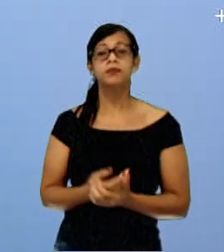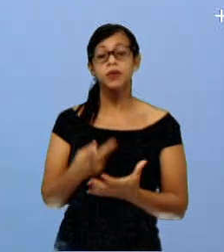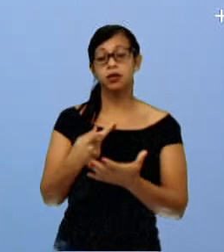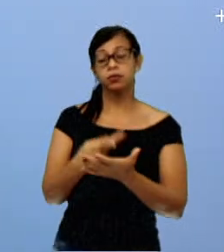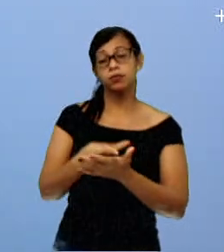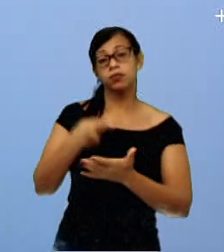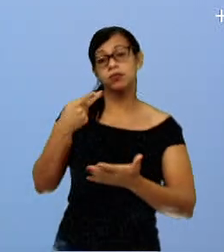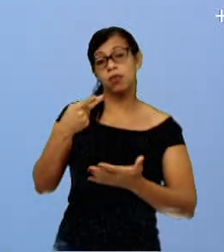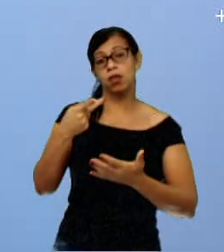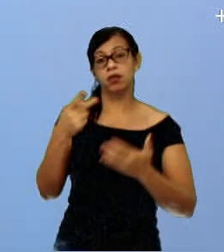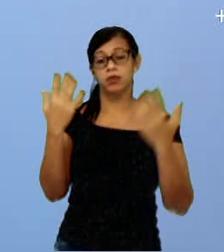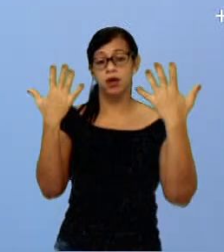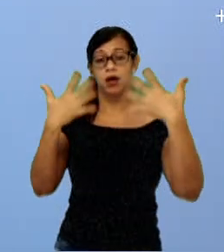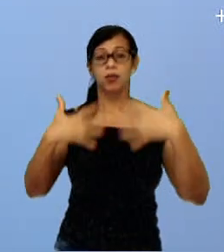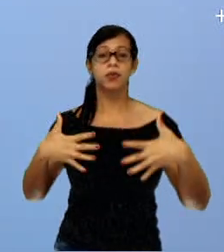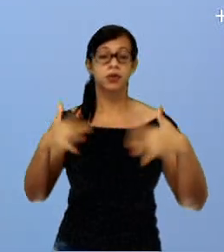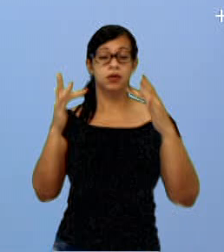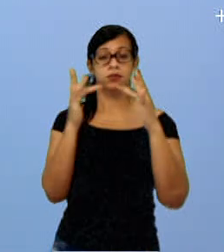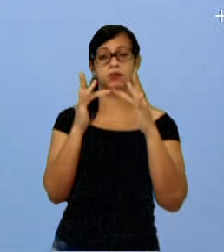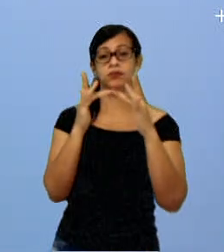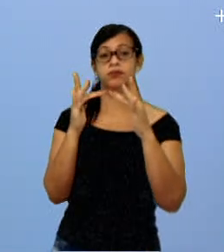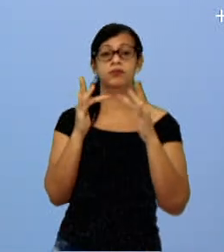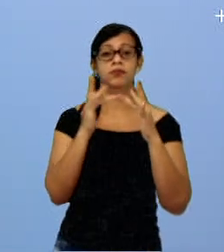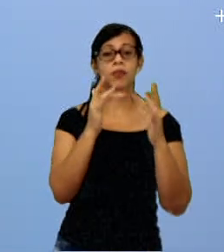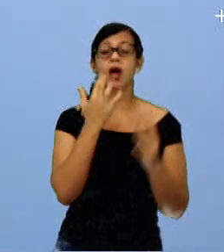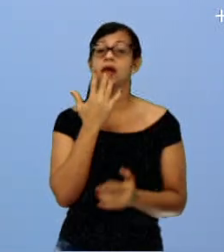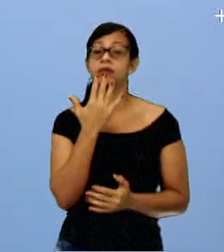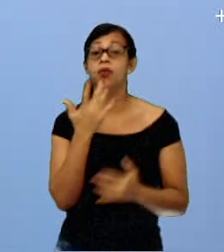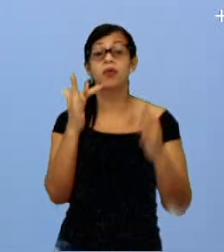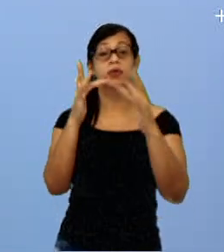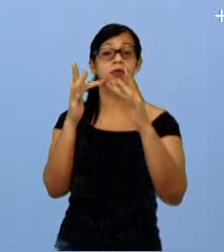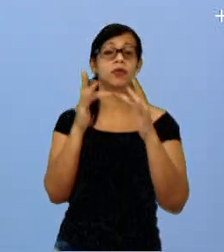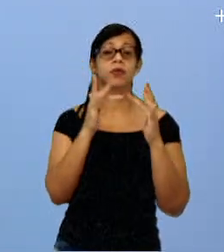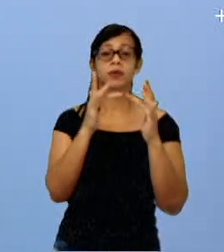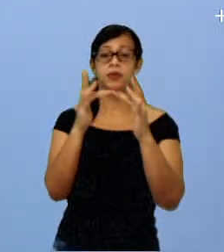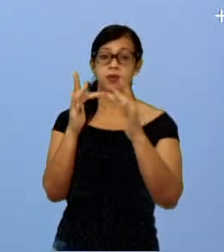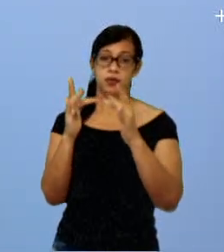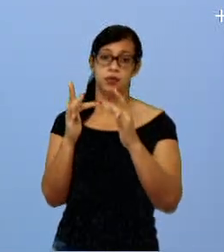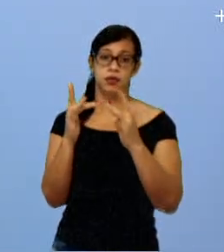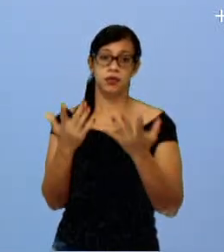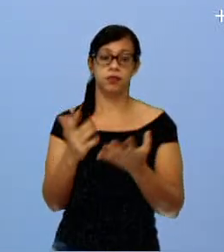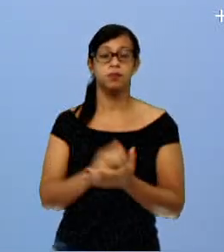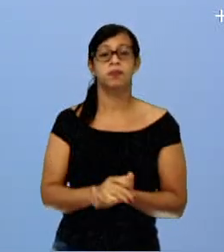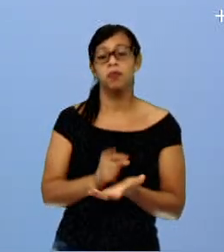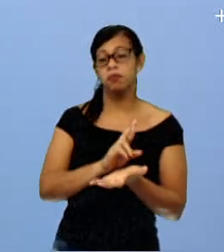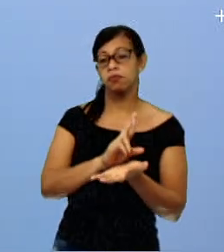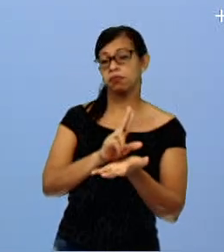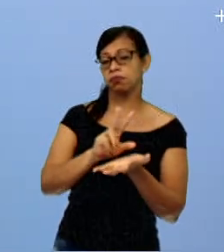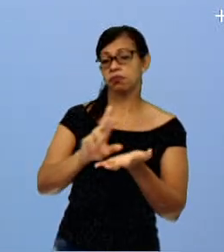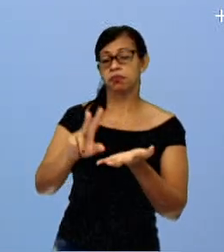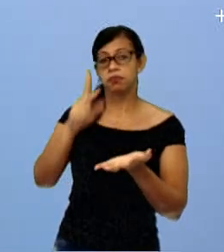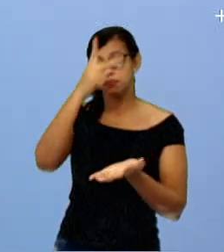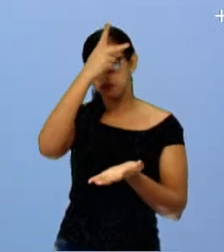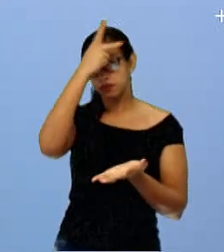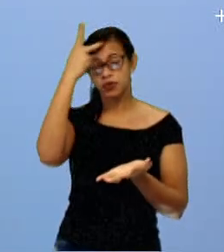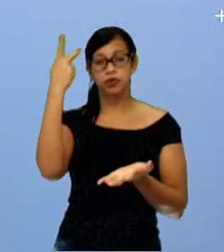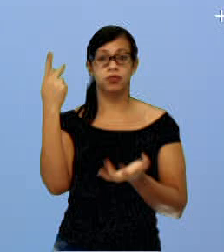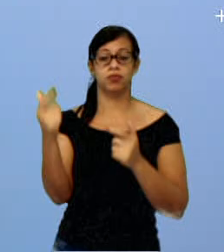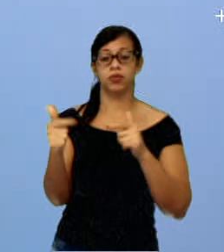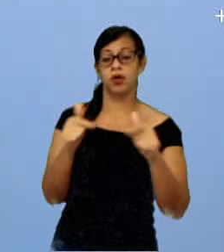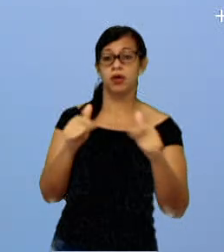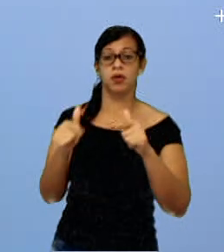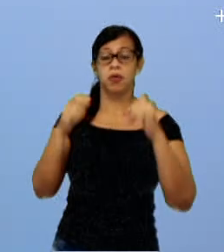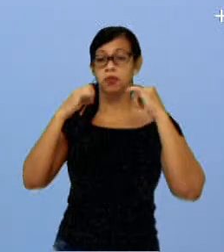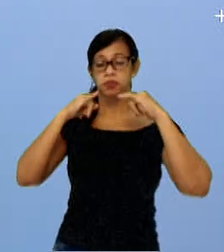cores do círculo são combinadas. Muitos estudiosos, principalmente pessoas que trabalham com moda, com publicidade,